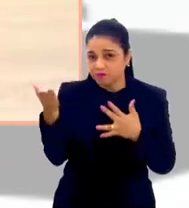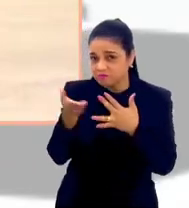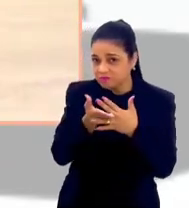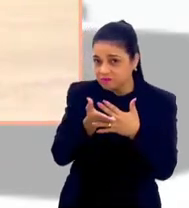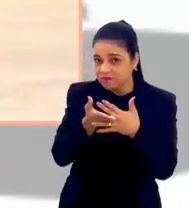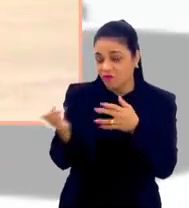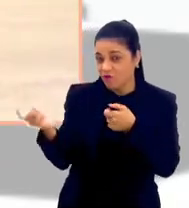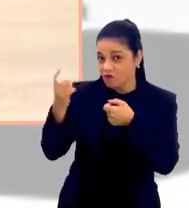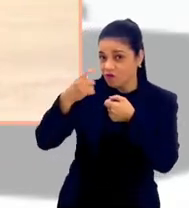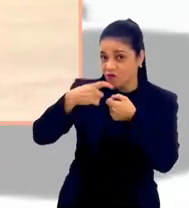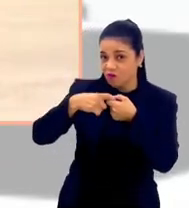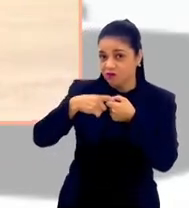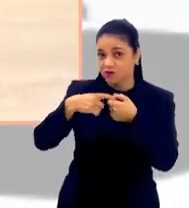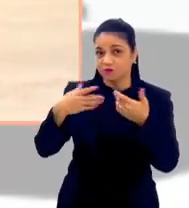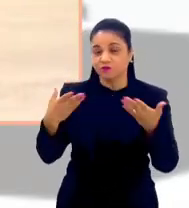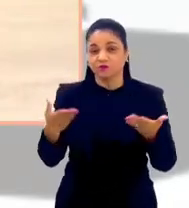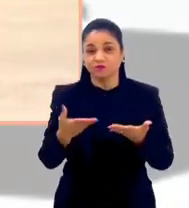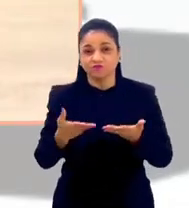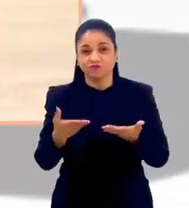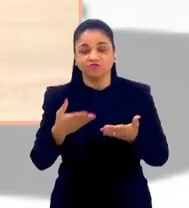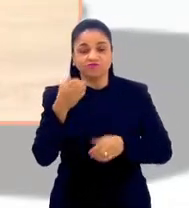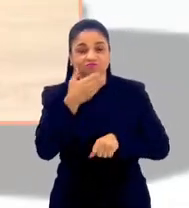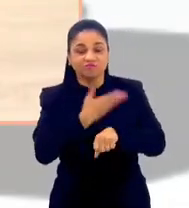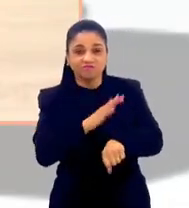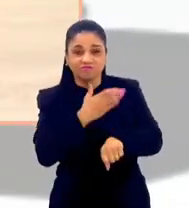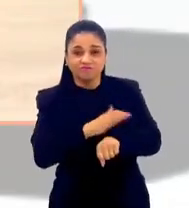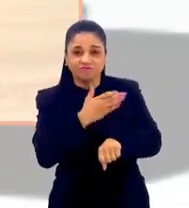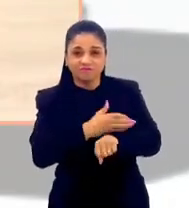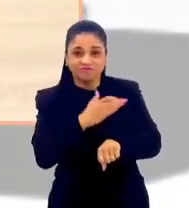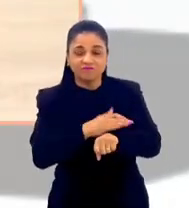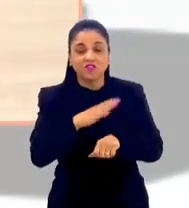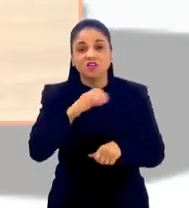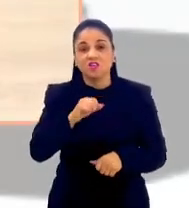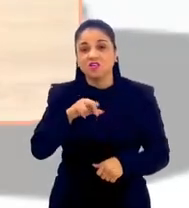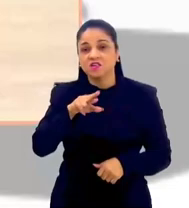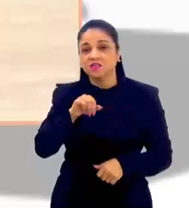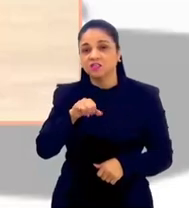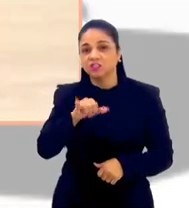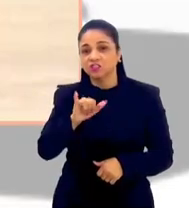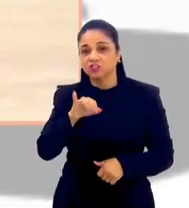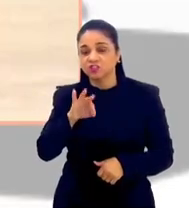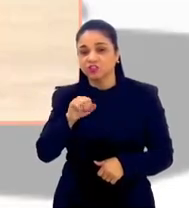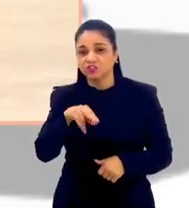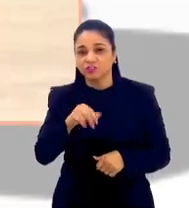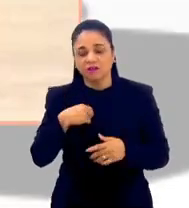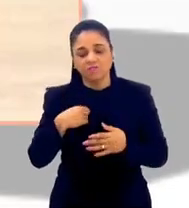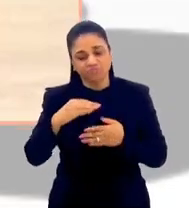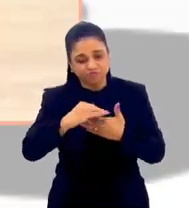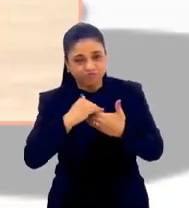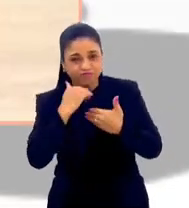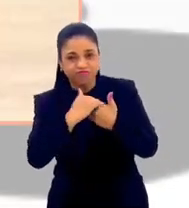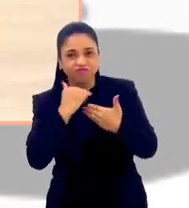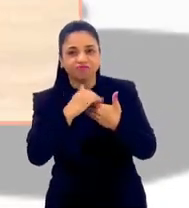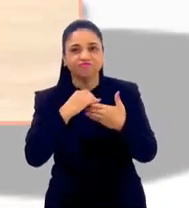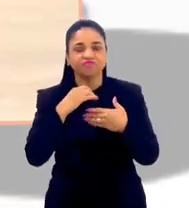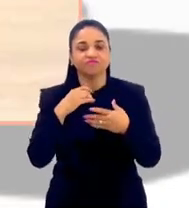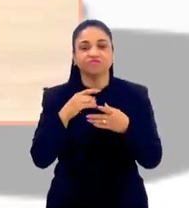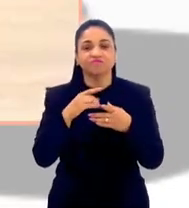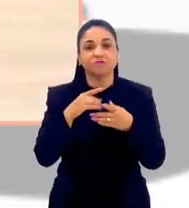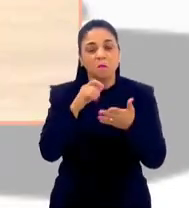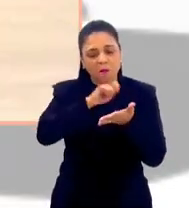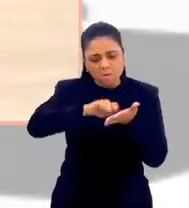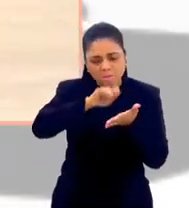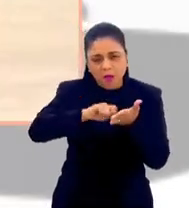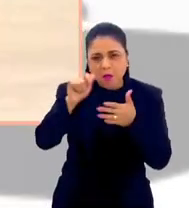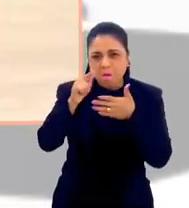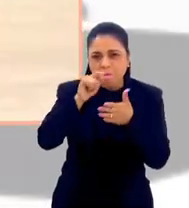breve intervalo tratando sobre os exercícios. Cristina tinha acabado de nos dar essa dica valiosa de colocar num